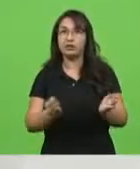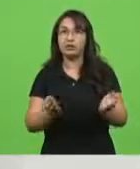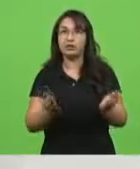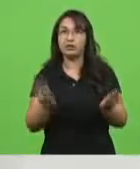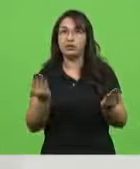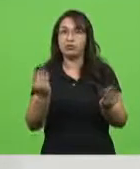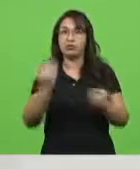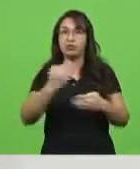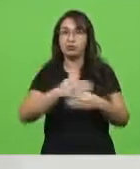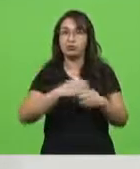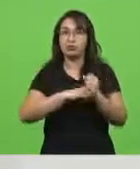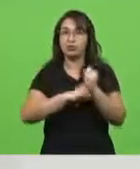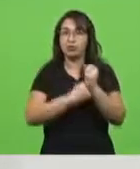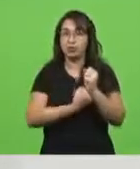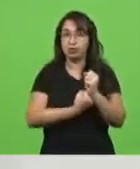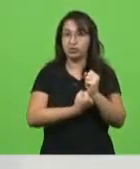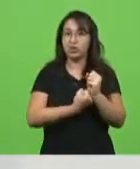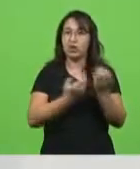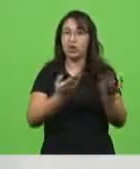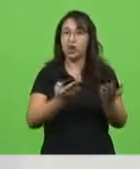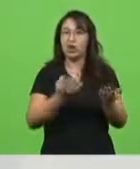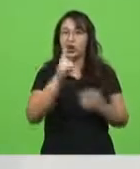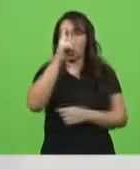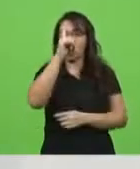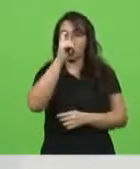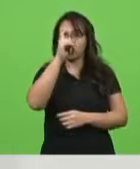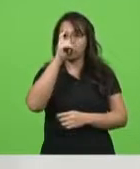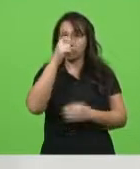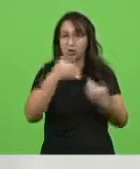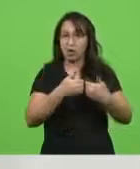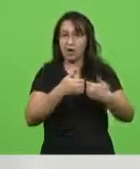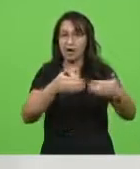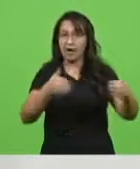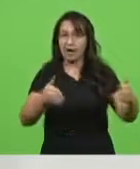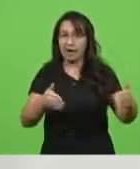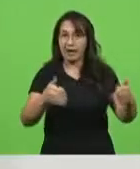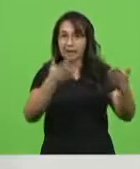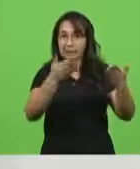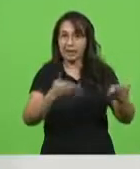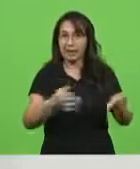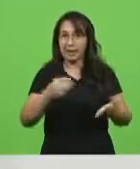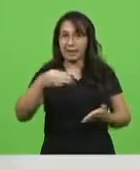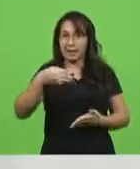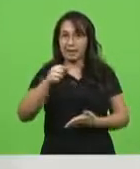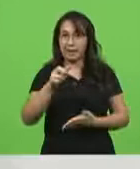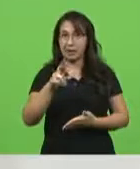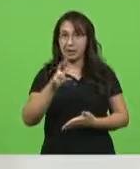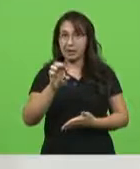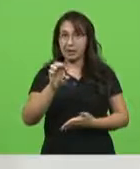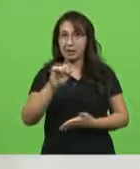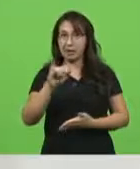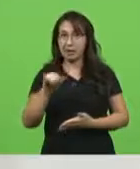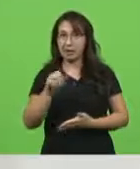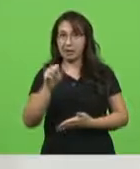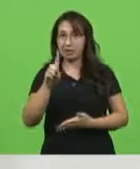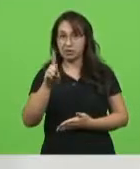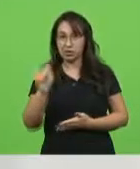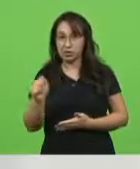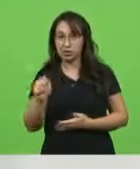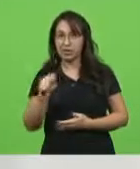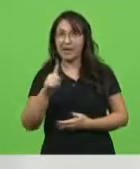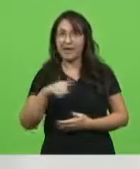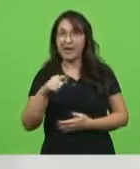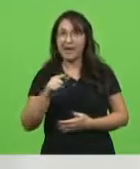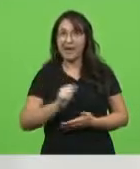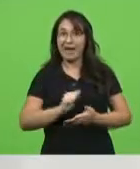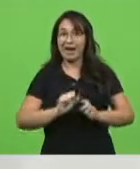ali na marejada foi, por ação da justiça, não